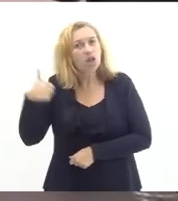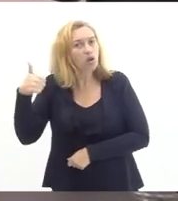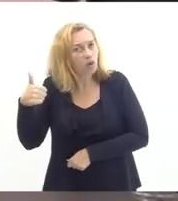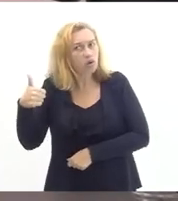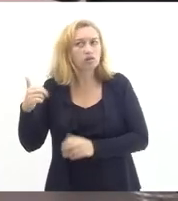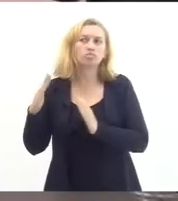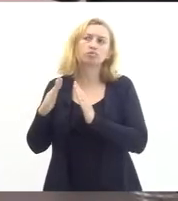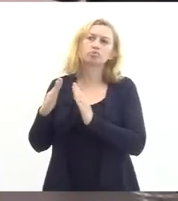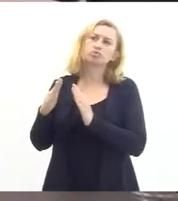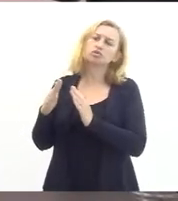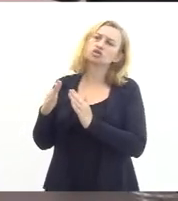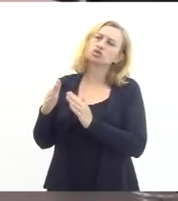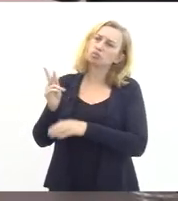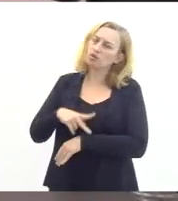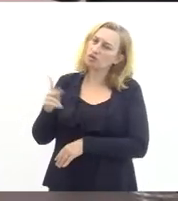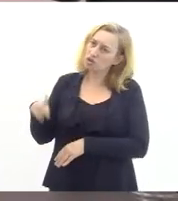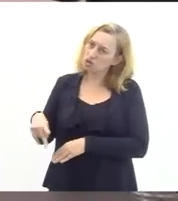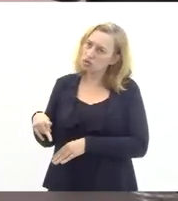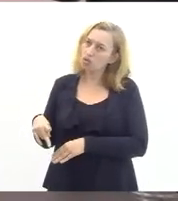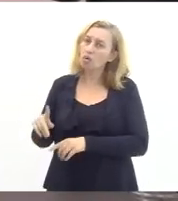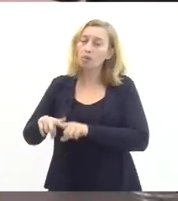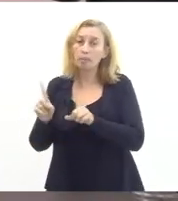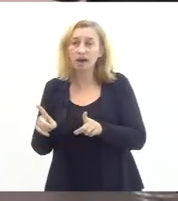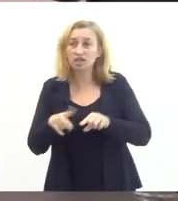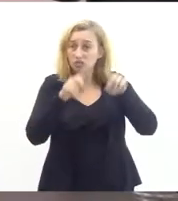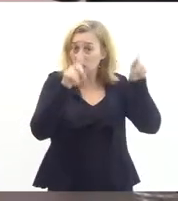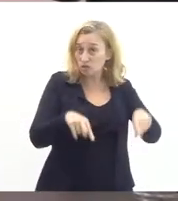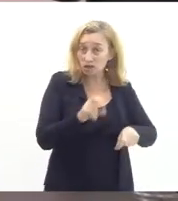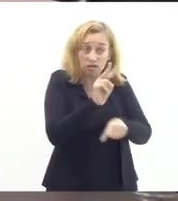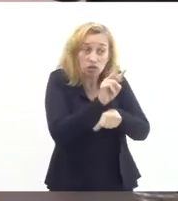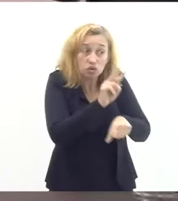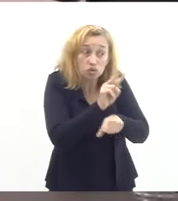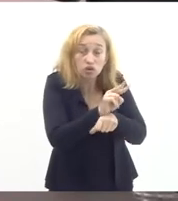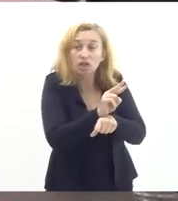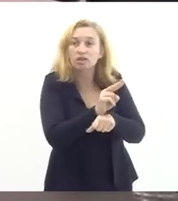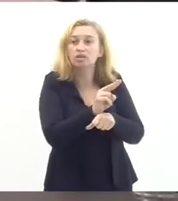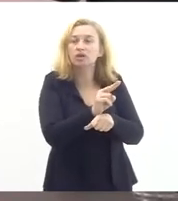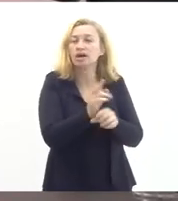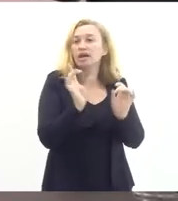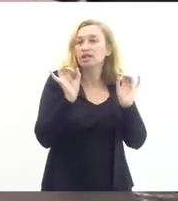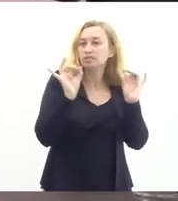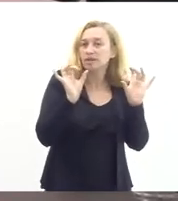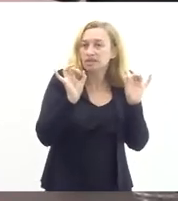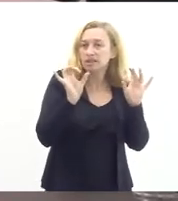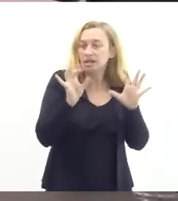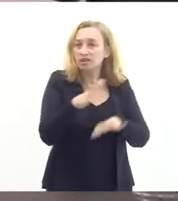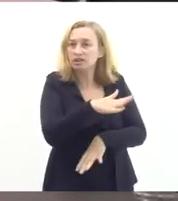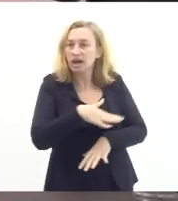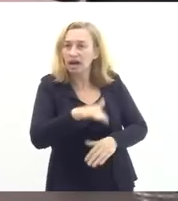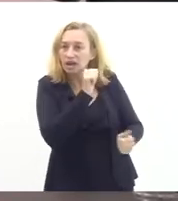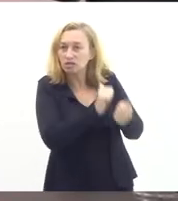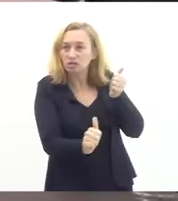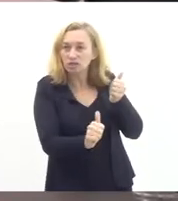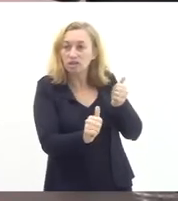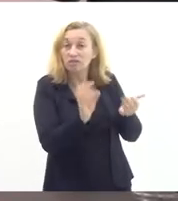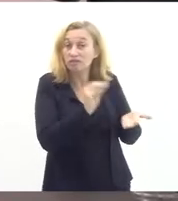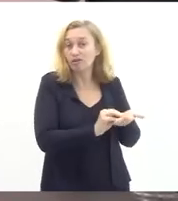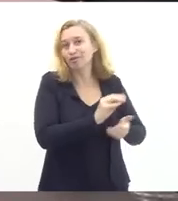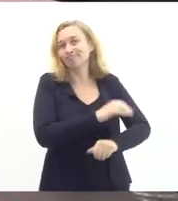unidade porém de funcionários e servidores para monitoria especializados na área desportiva nós estamos em falta